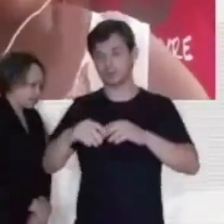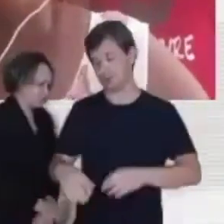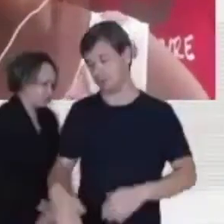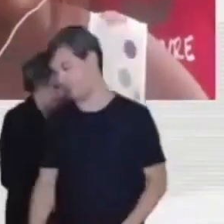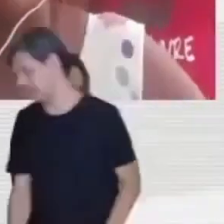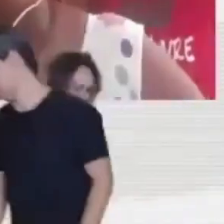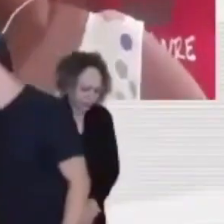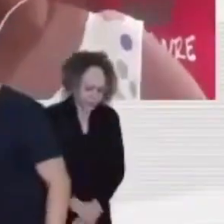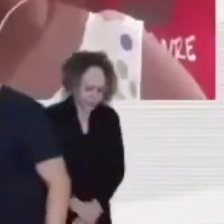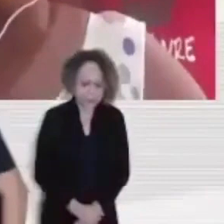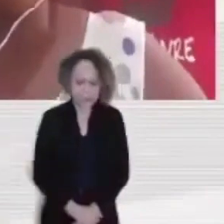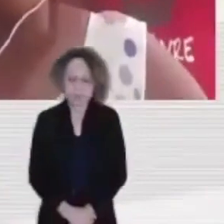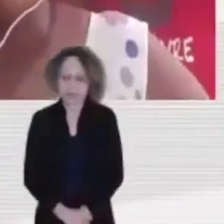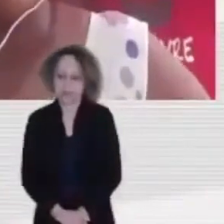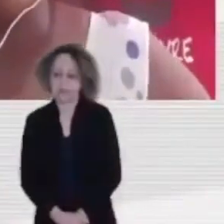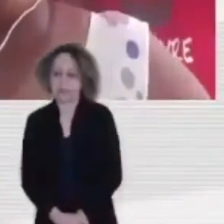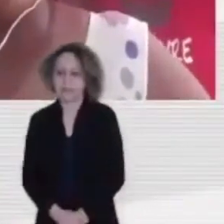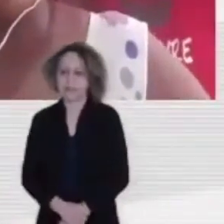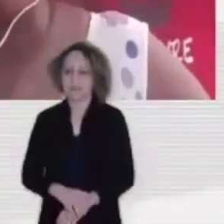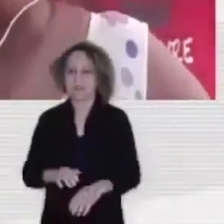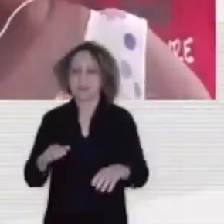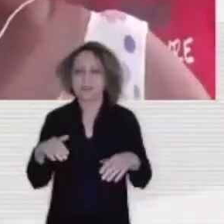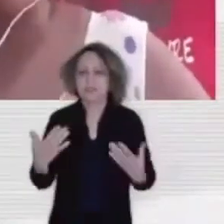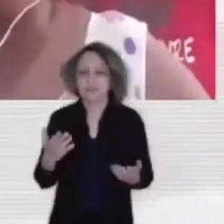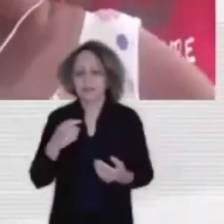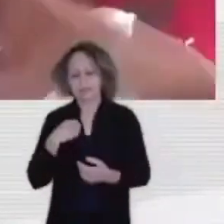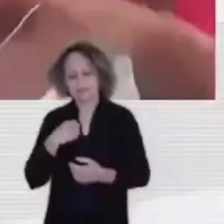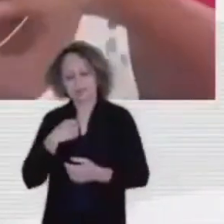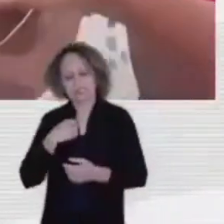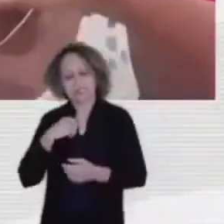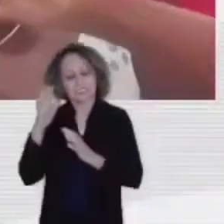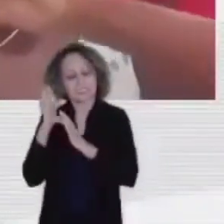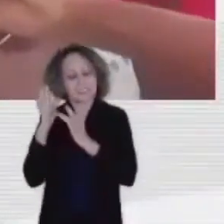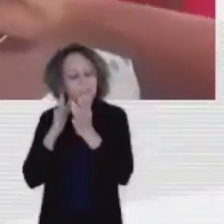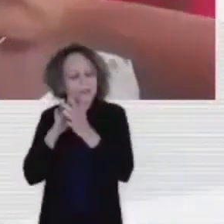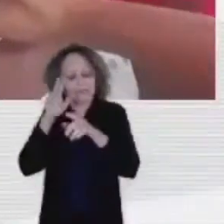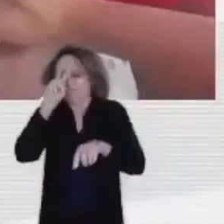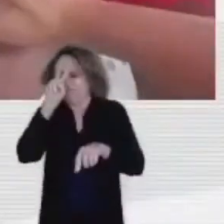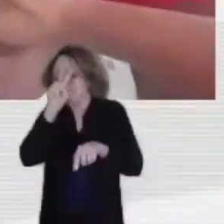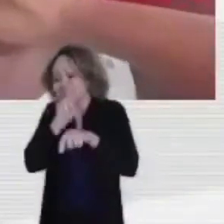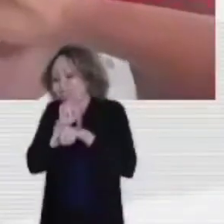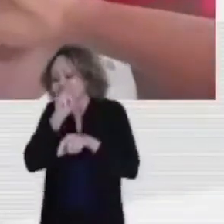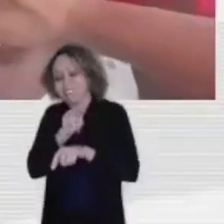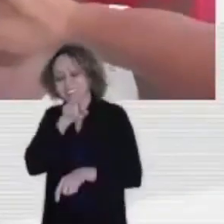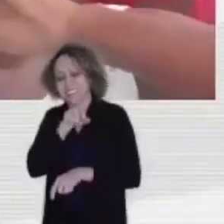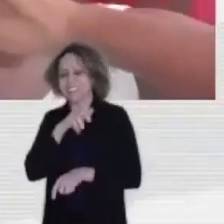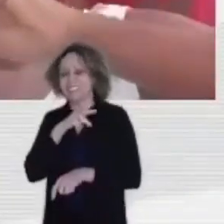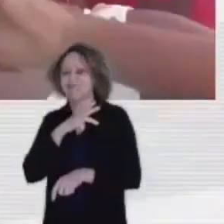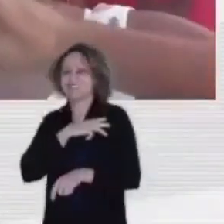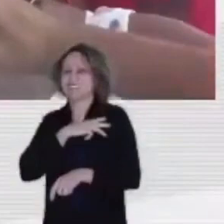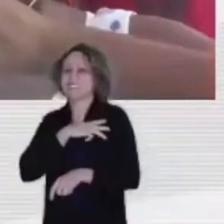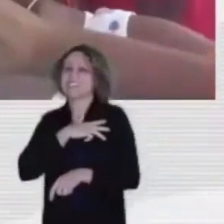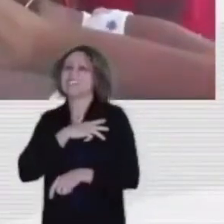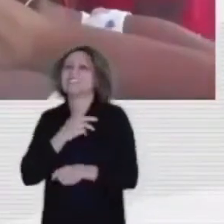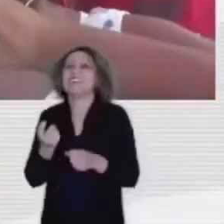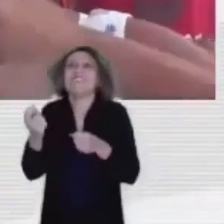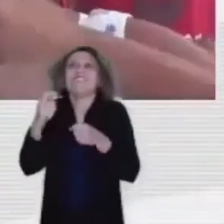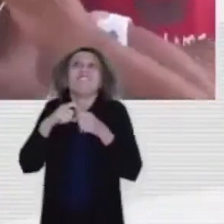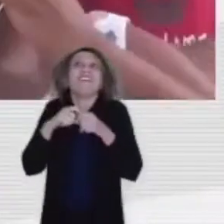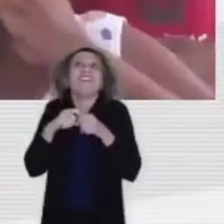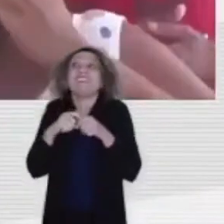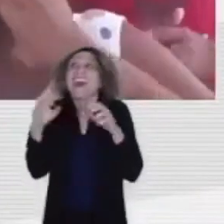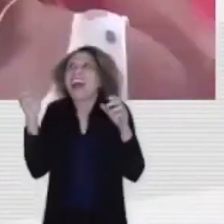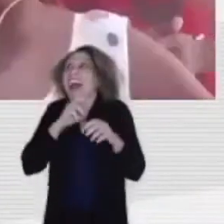te guardando de todo o mal e te usando poderosamente. Te amamos, te amamos, presidente. Volta logo, Lula